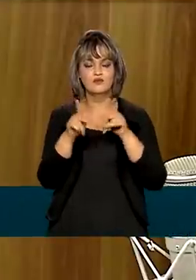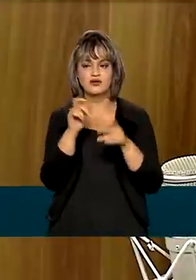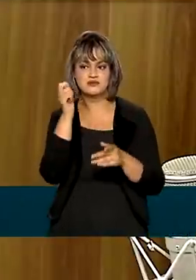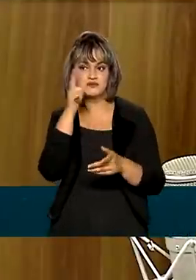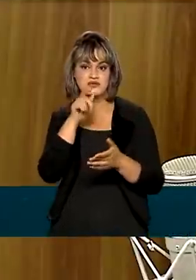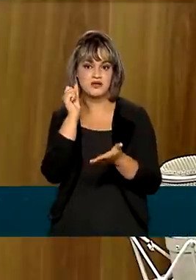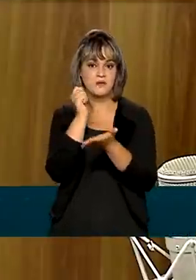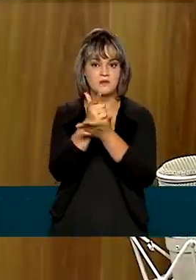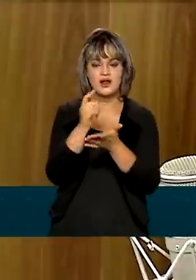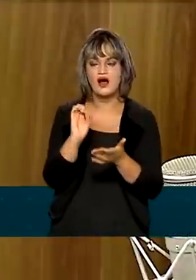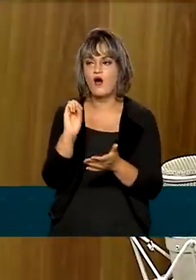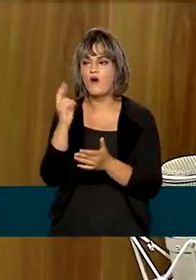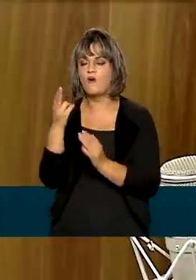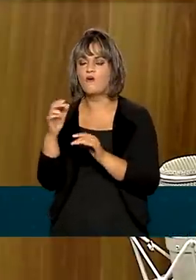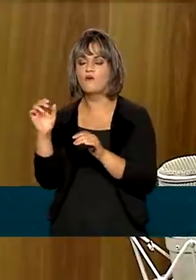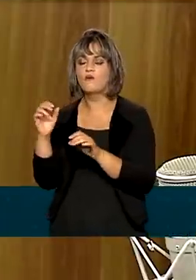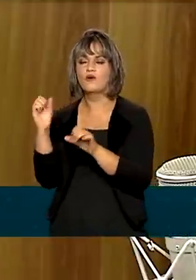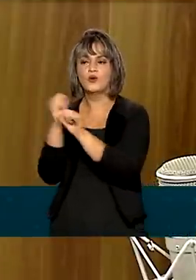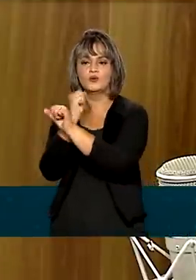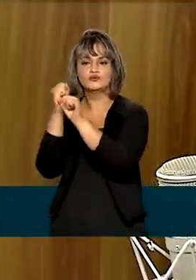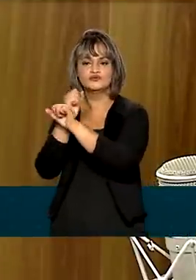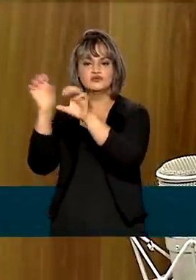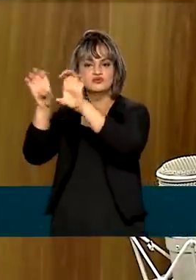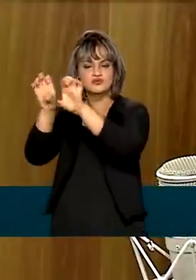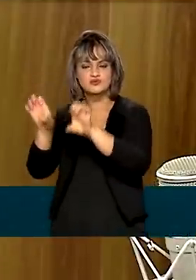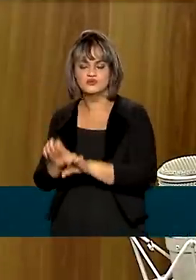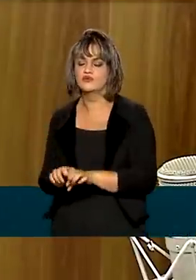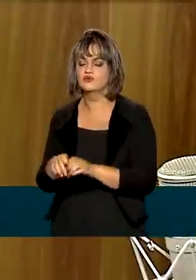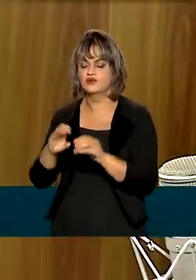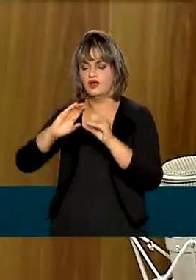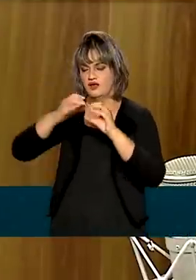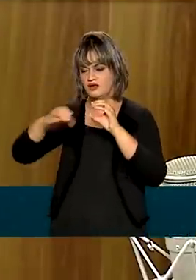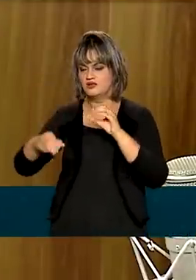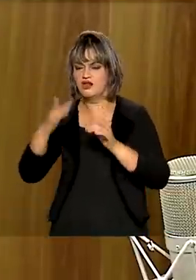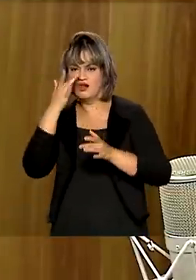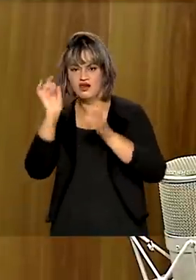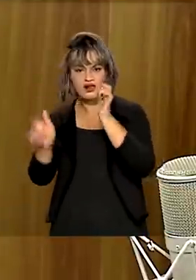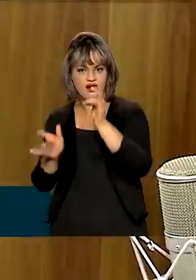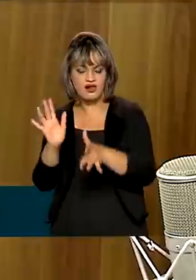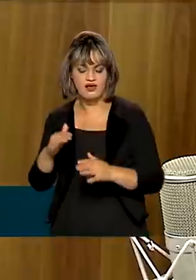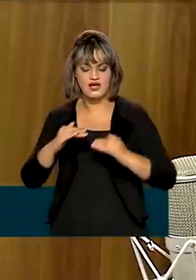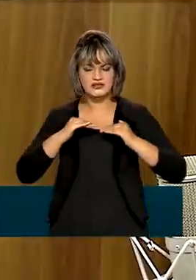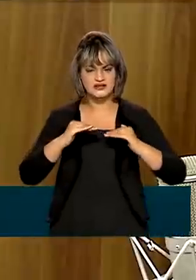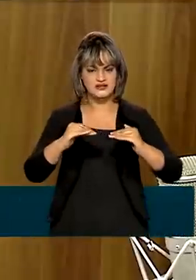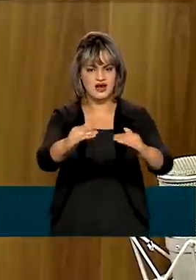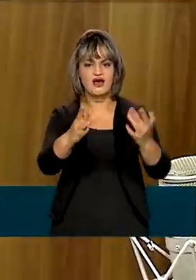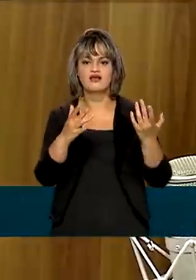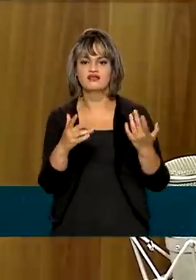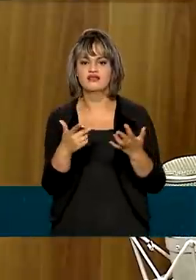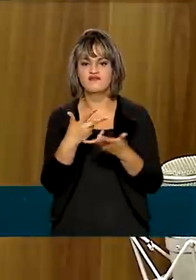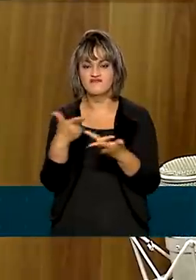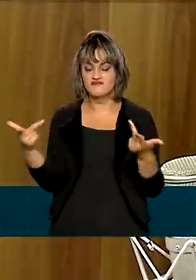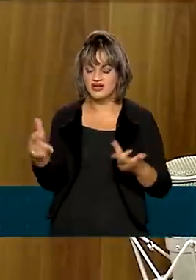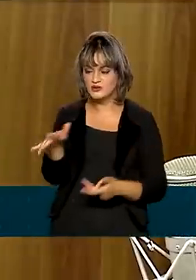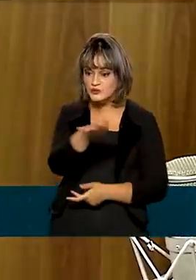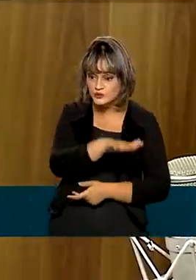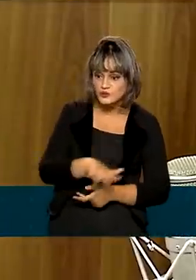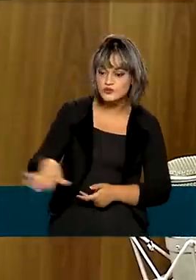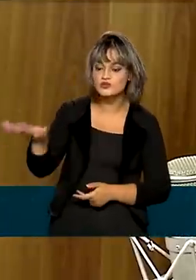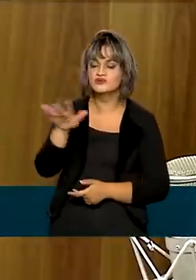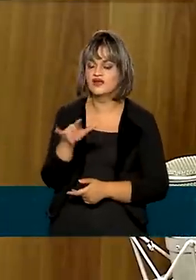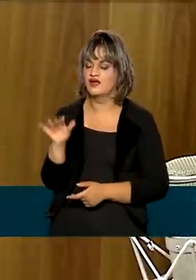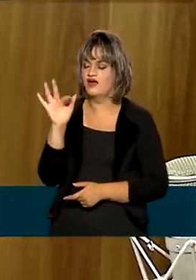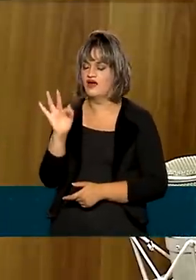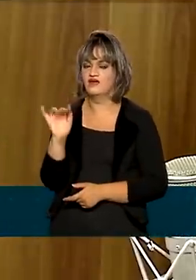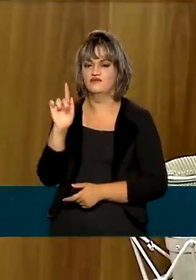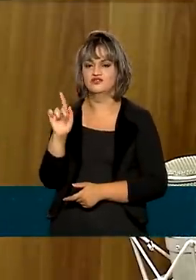disso, obras de infraestrutura, saneamento básico, autoestradas. Então, basicamente, esses são os dois.